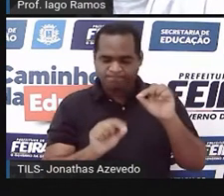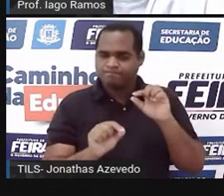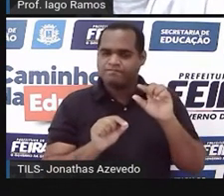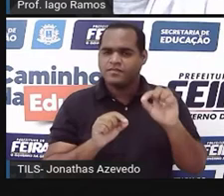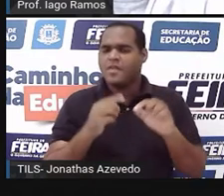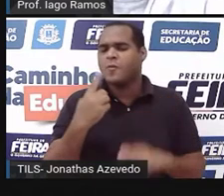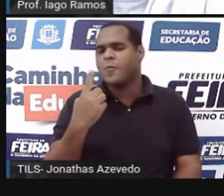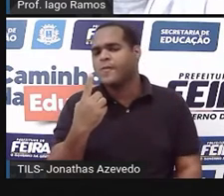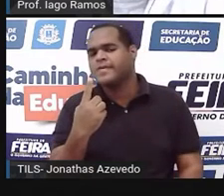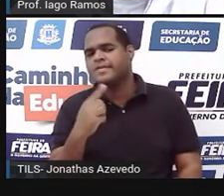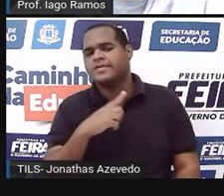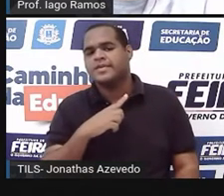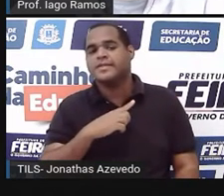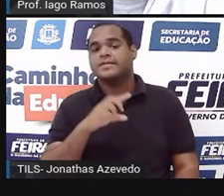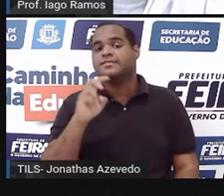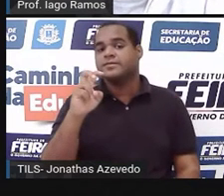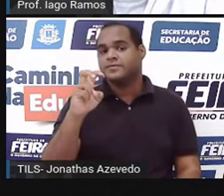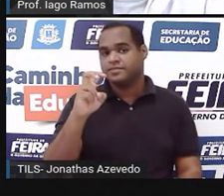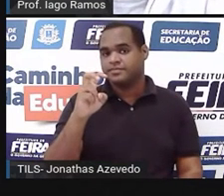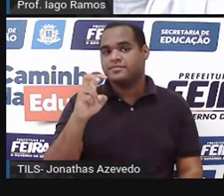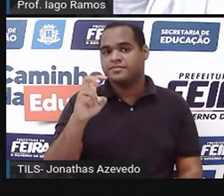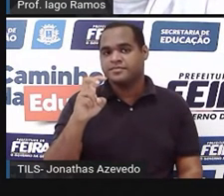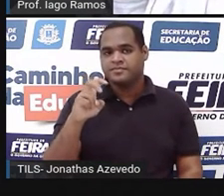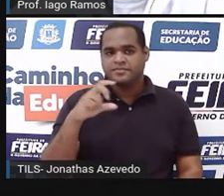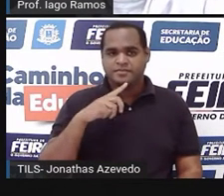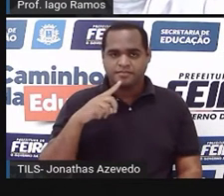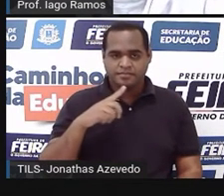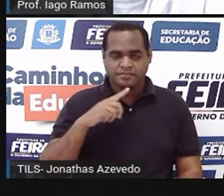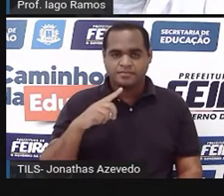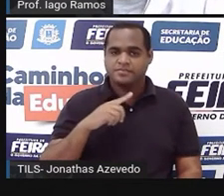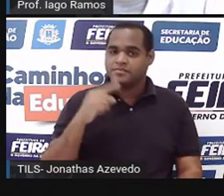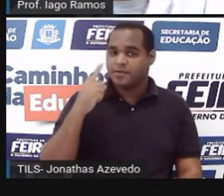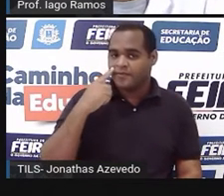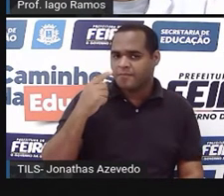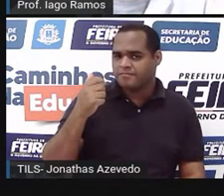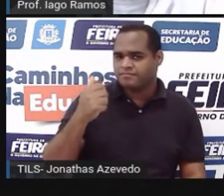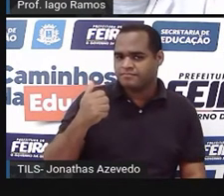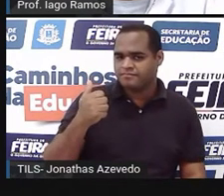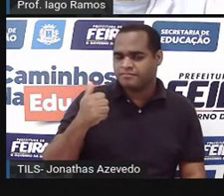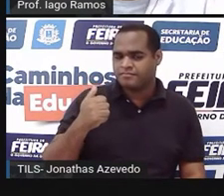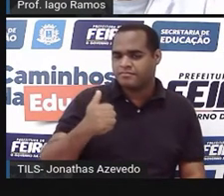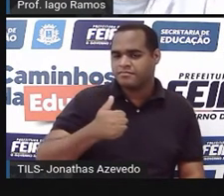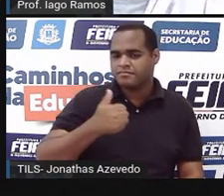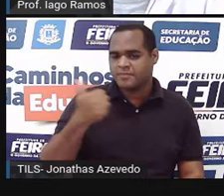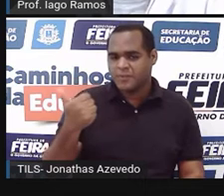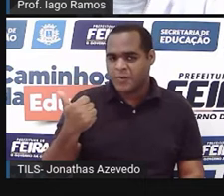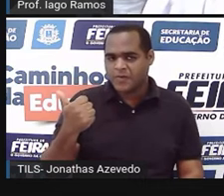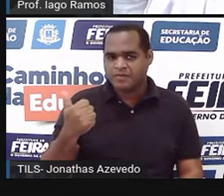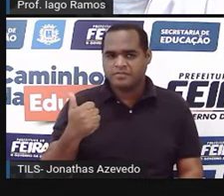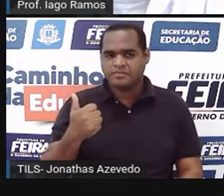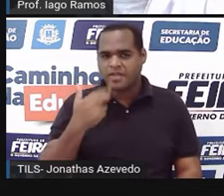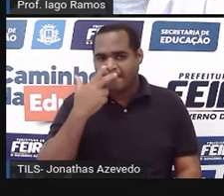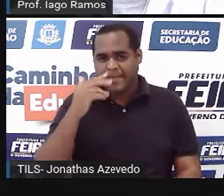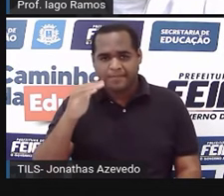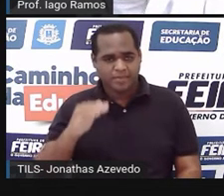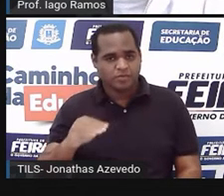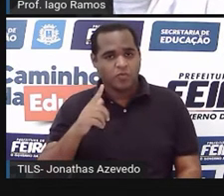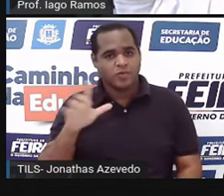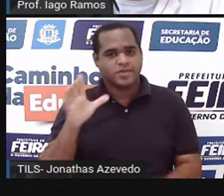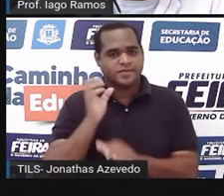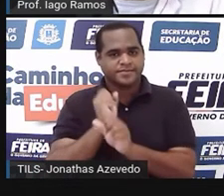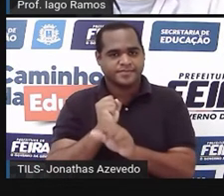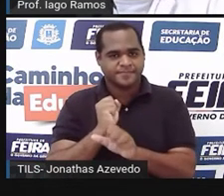Vamos pegar o lado 5 e vamos ver se ele é menor que a soma dos outros dois que sobrou.